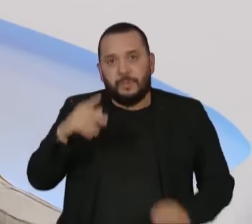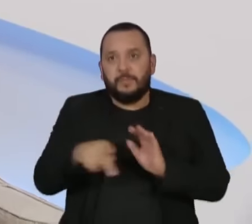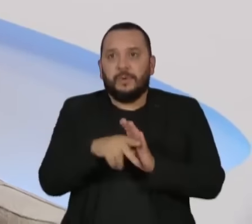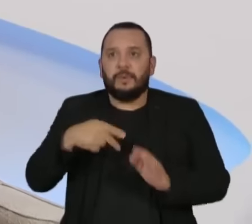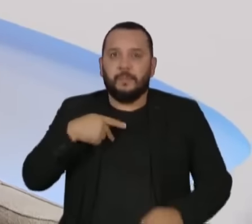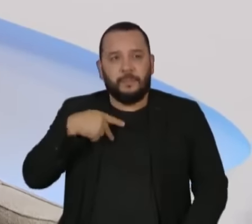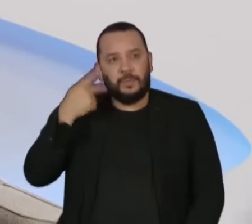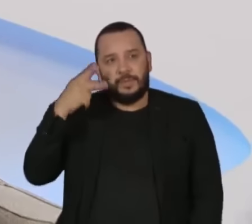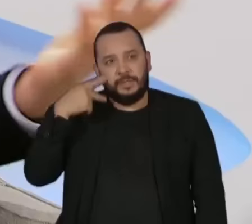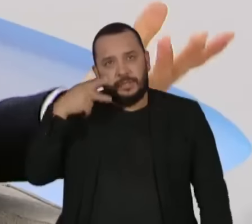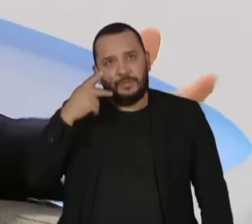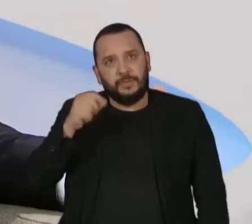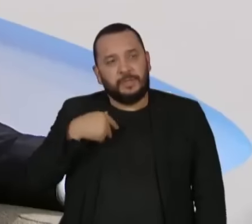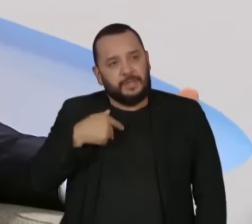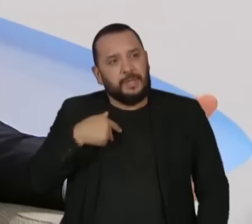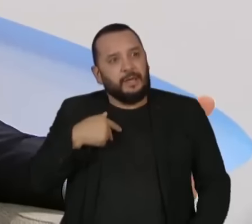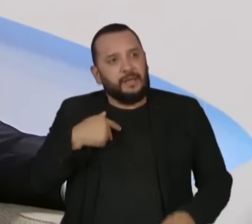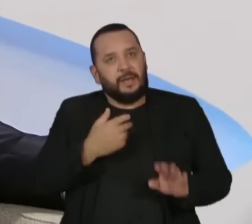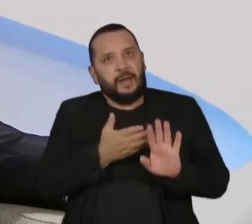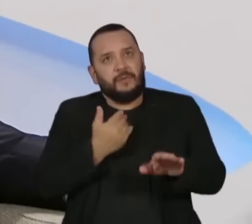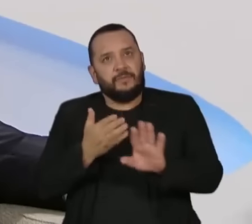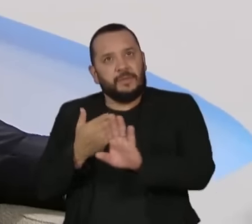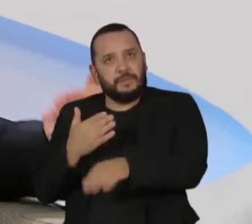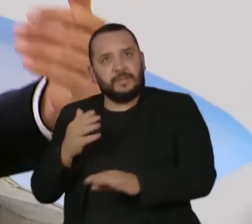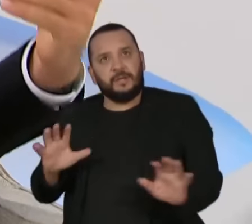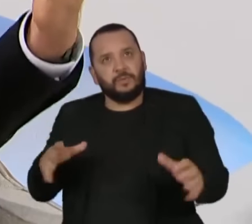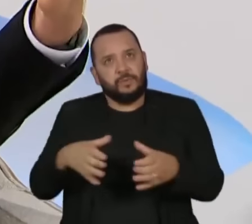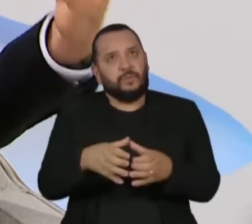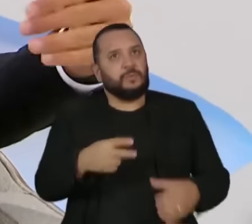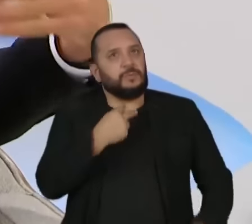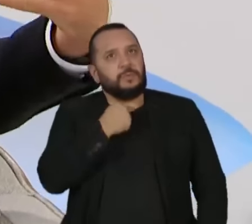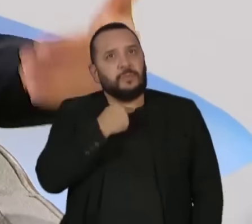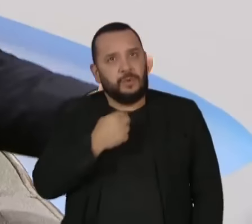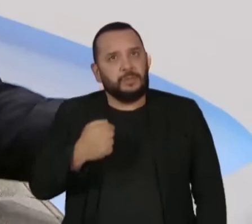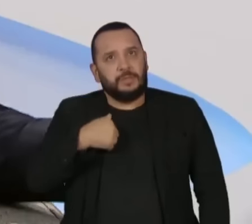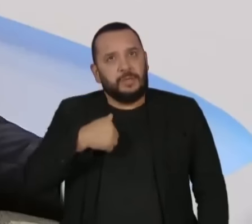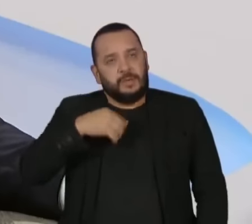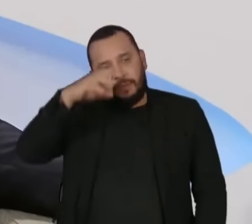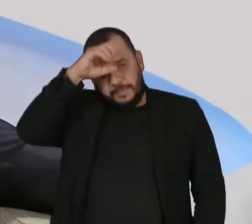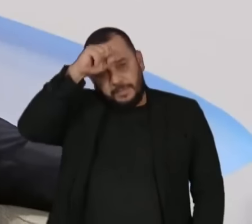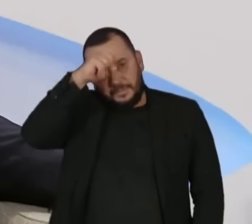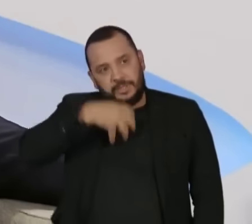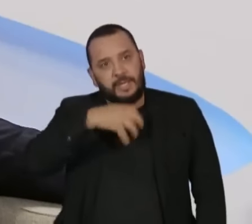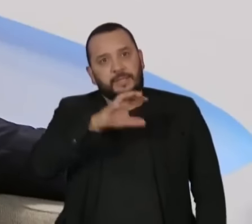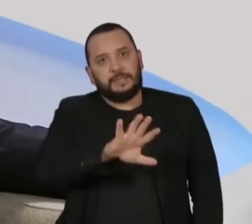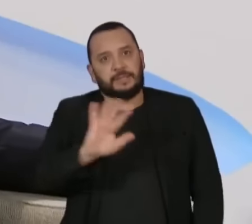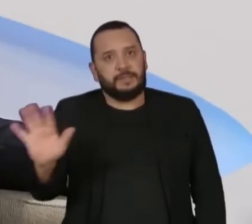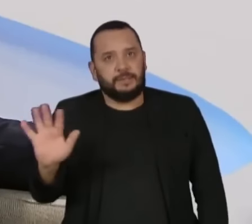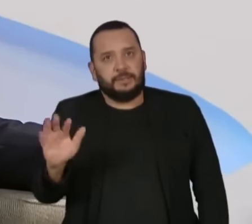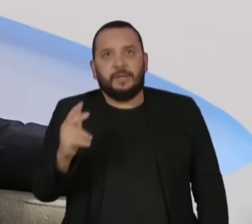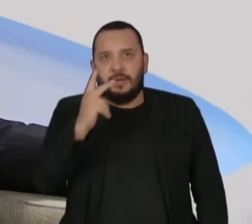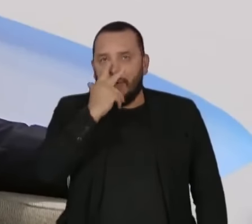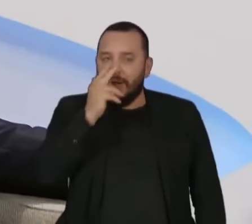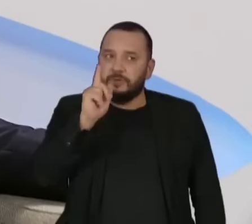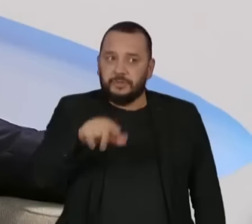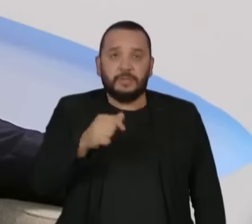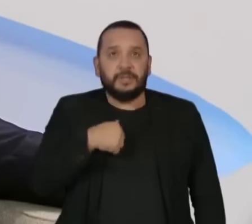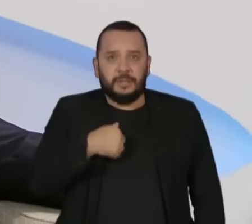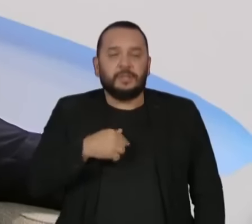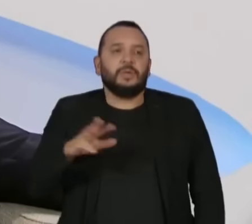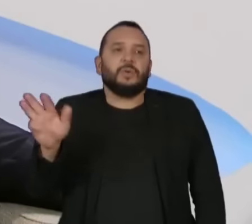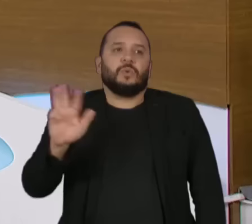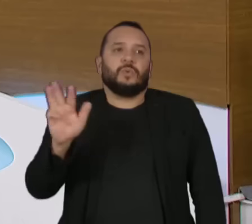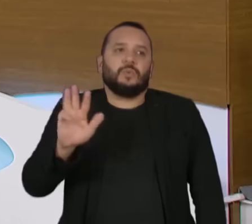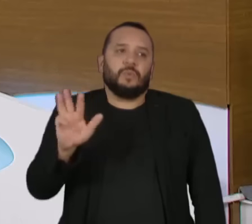quem não faz parte da política, para se afastar do nosso conjunto. Então, eu aprendi a fazer dessa forma e acho que o exemplo, o presidente